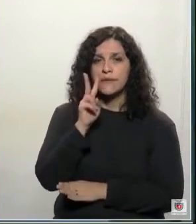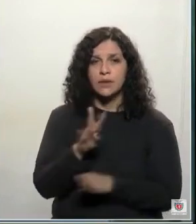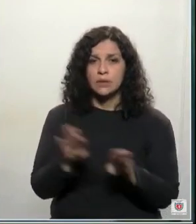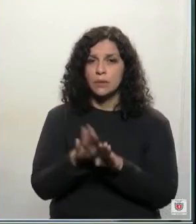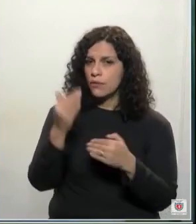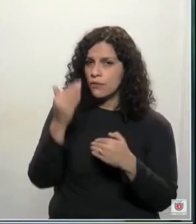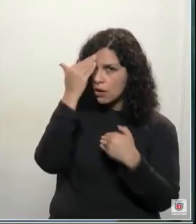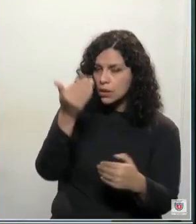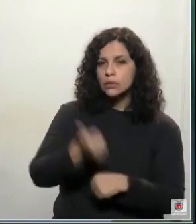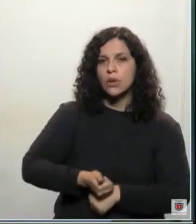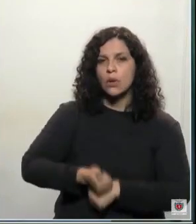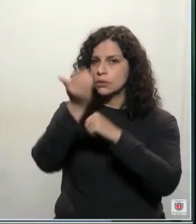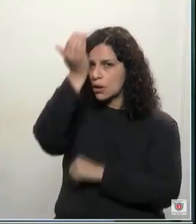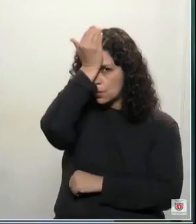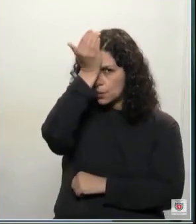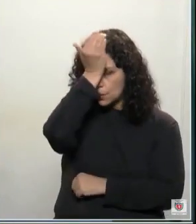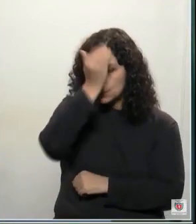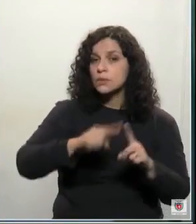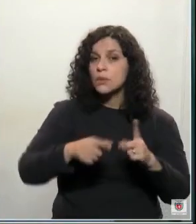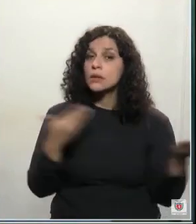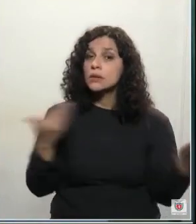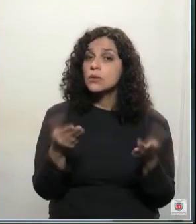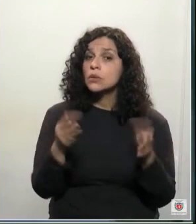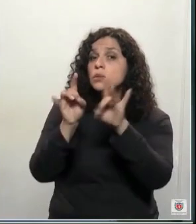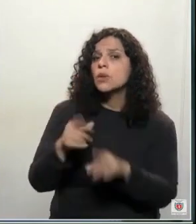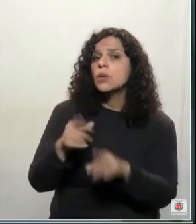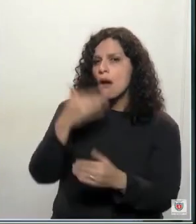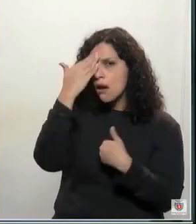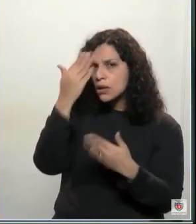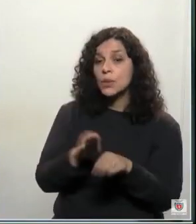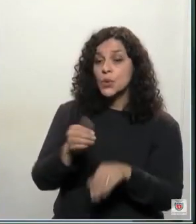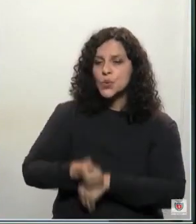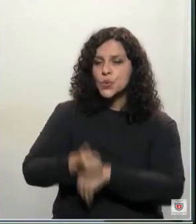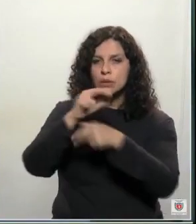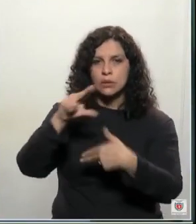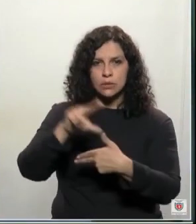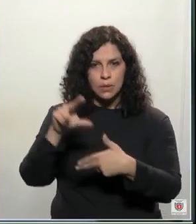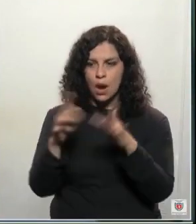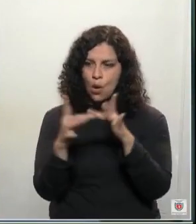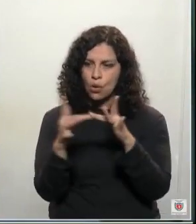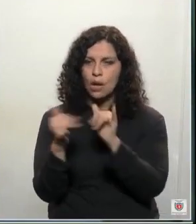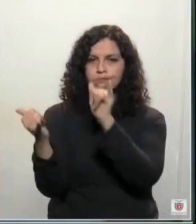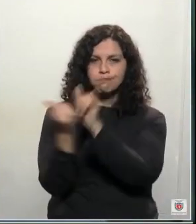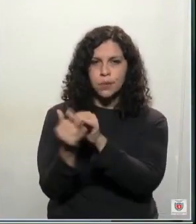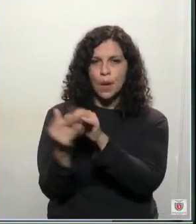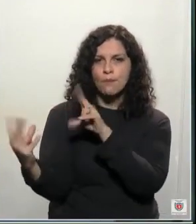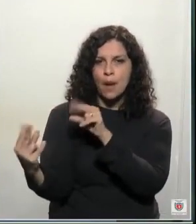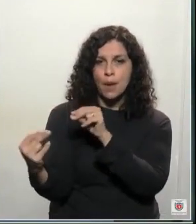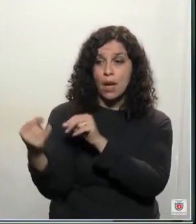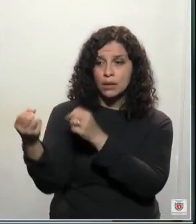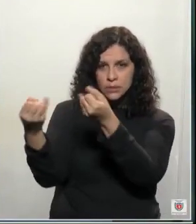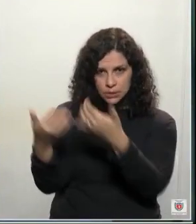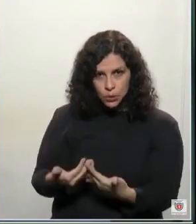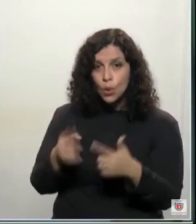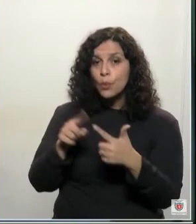quero agradecer aqui ao líder do governo, mas especialmente o presidente da Sanepar, eu fiz um contato com ele, que explicou